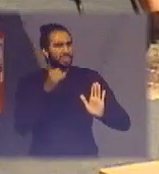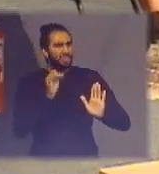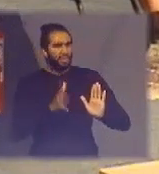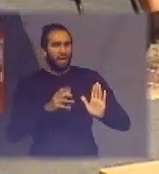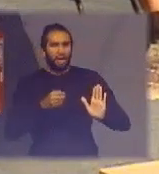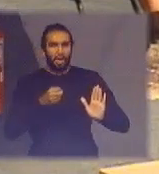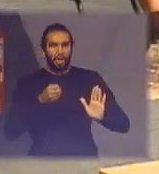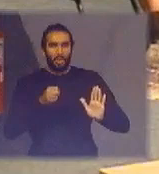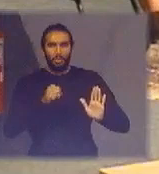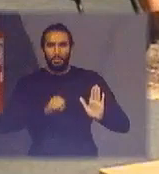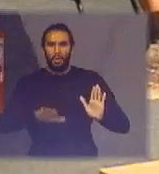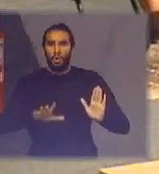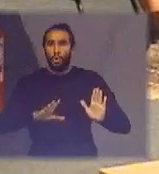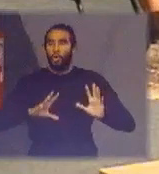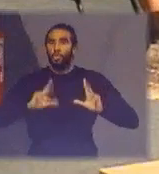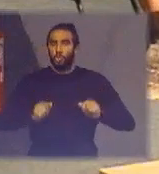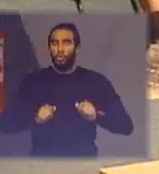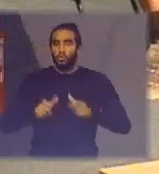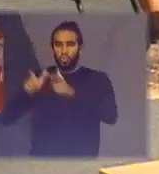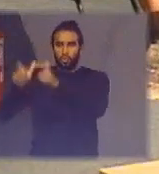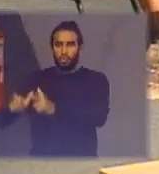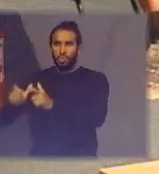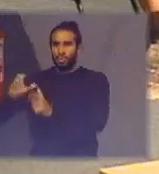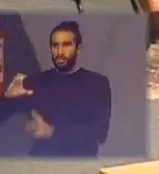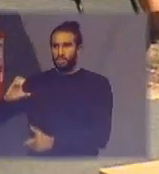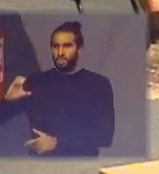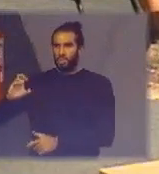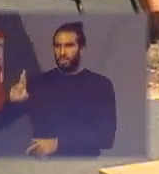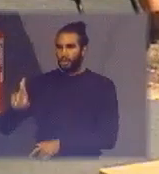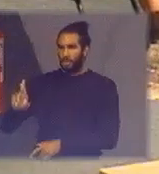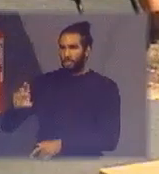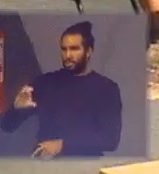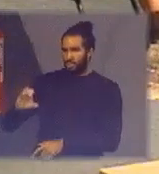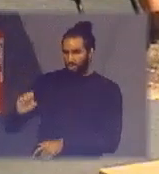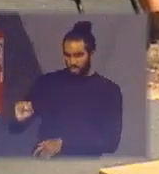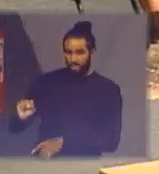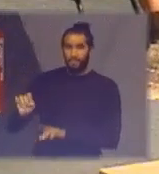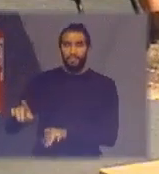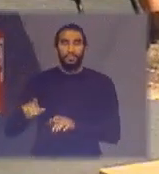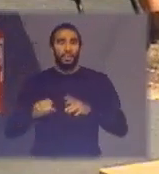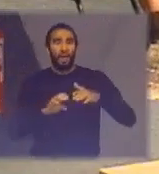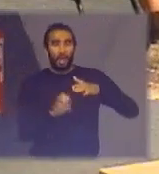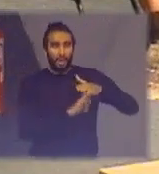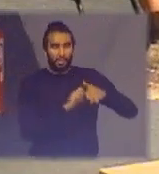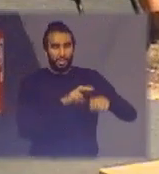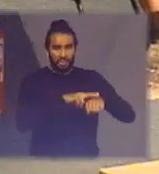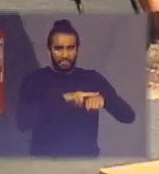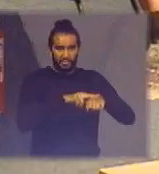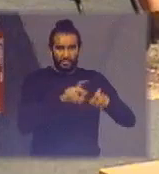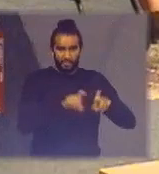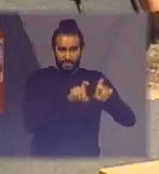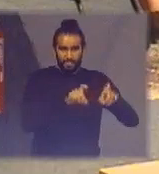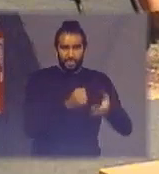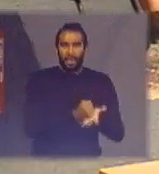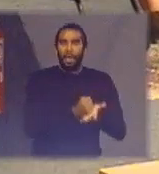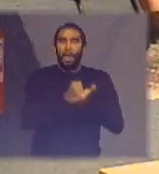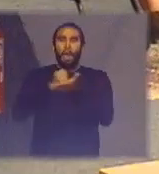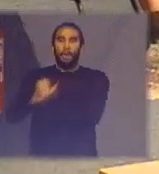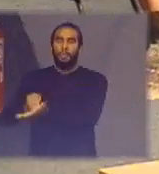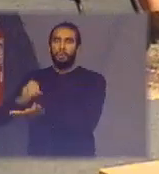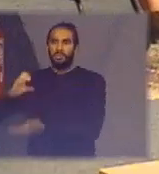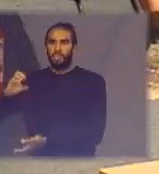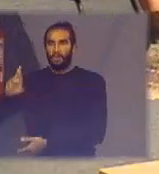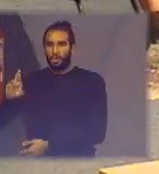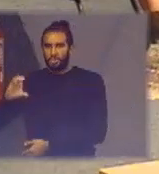todos irem para os CRCs e com isso a Green Electro está apoiando os CRCs para dar uma destinação